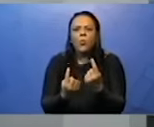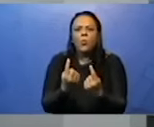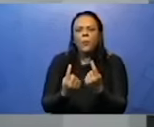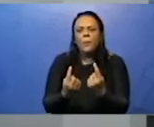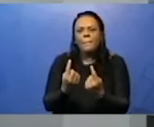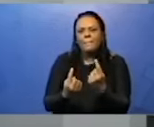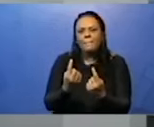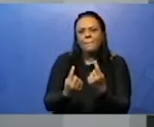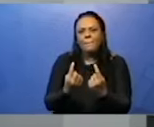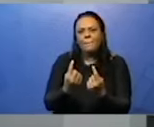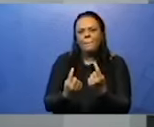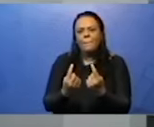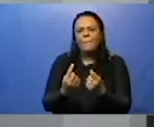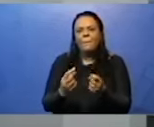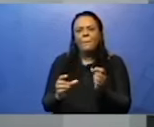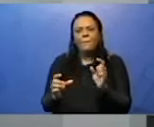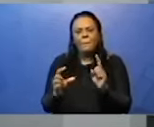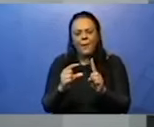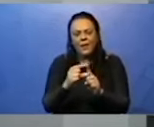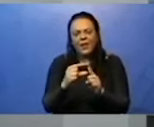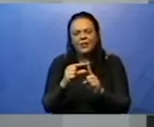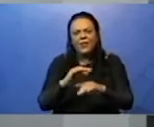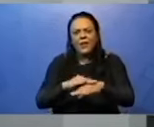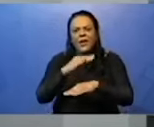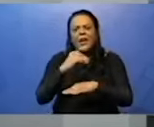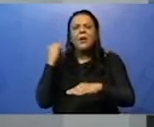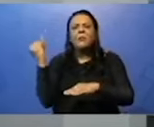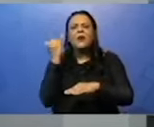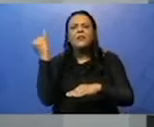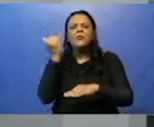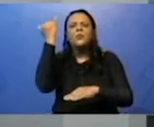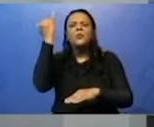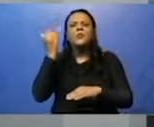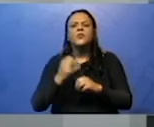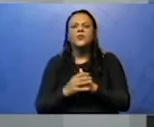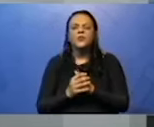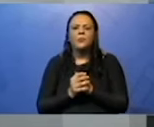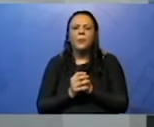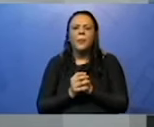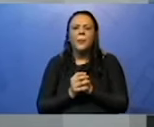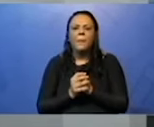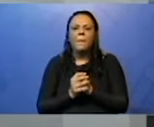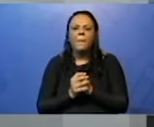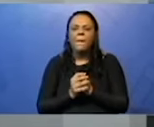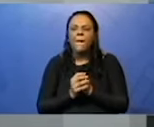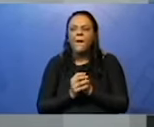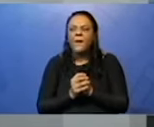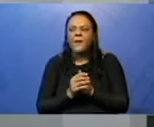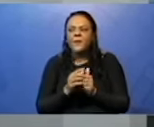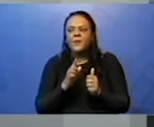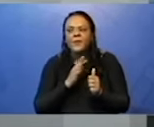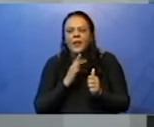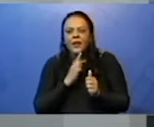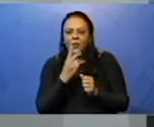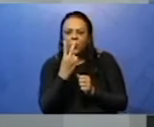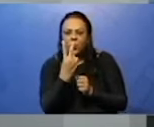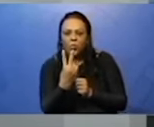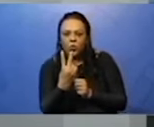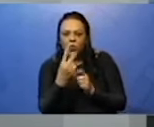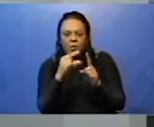aí com mais do que quem que adoraram? Vamos sair procurando um substantivo. Eu tenho dois, ó, jovens e escola.